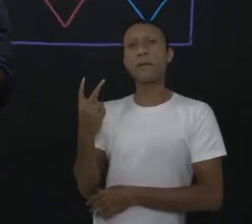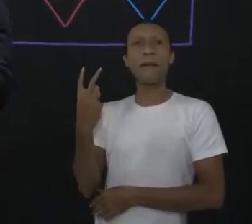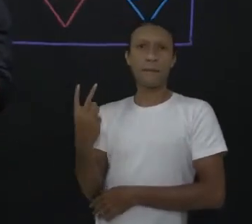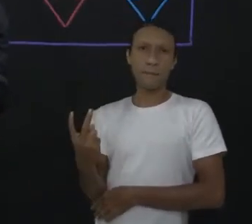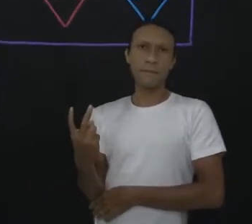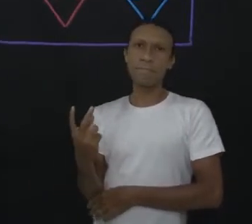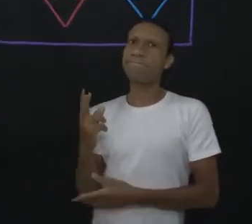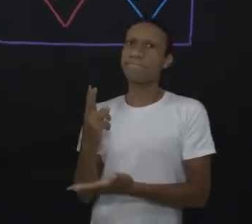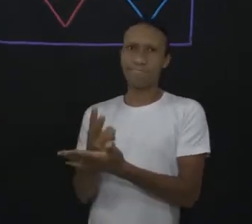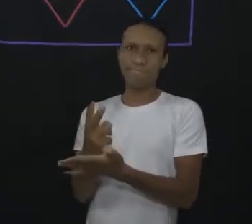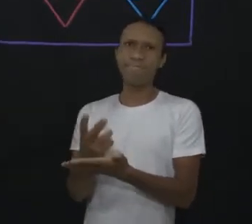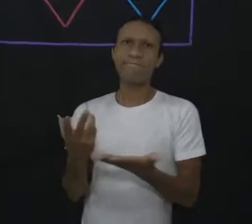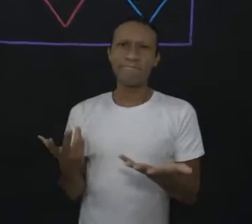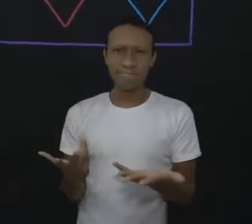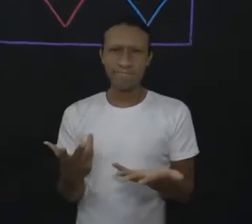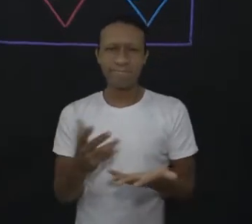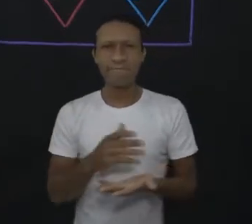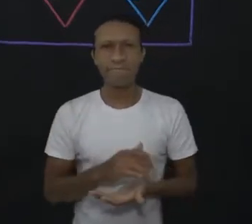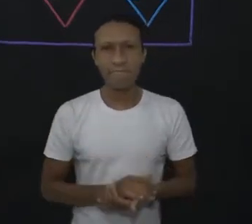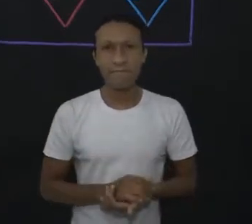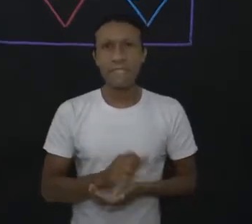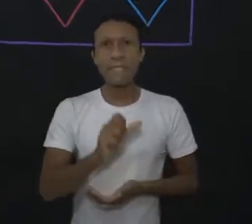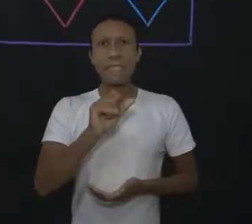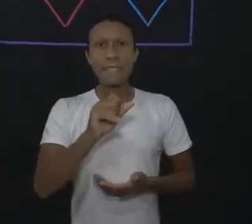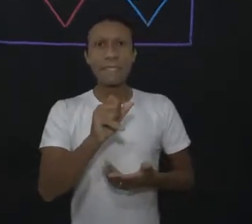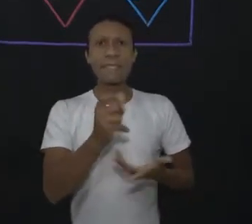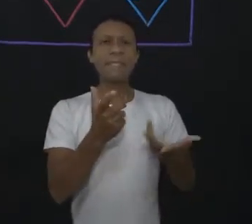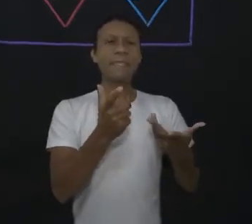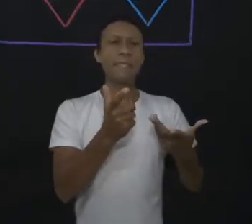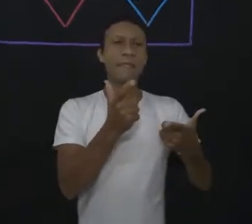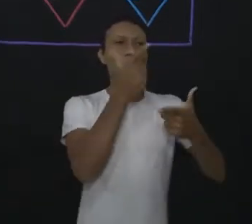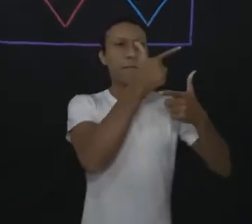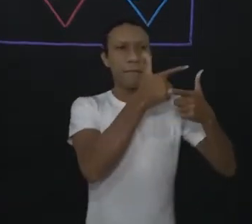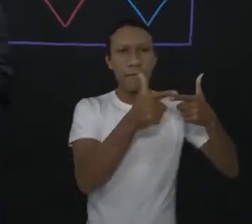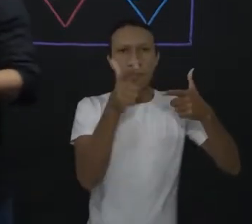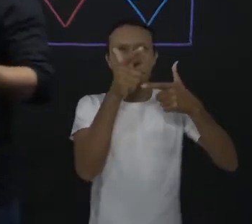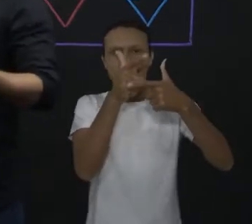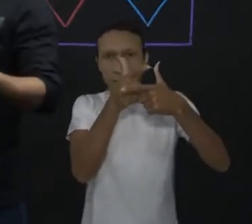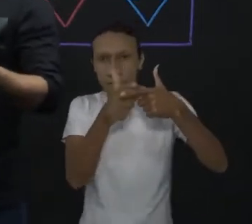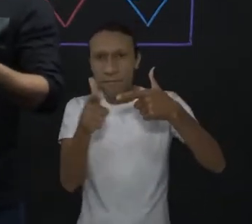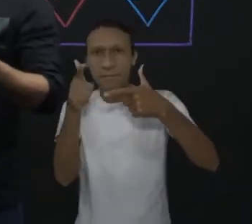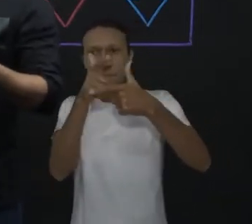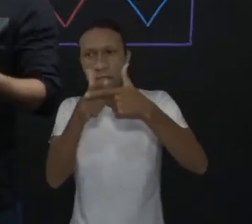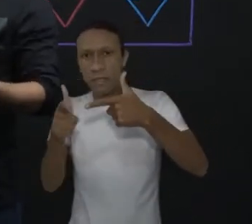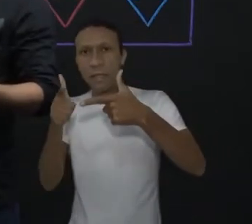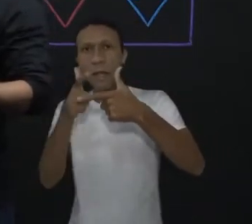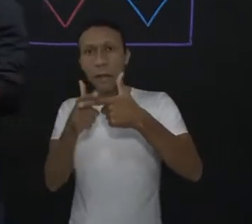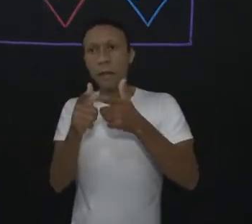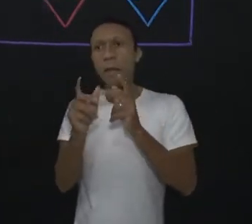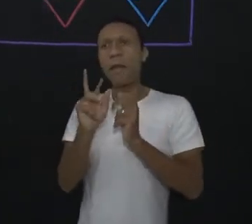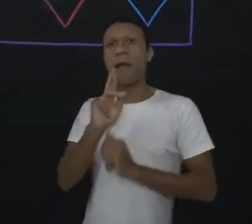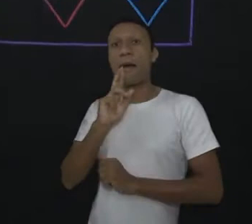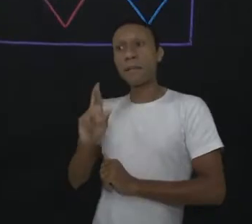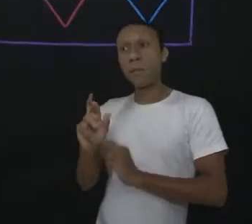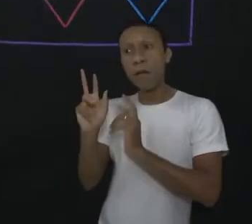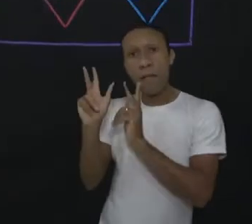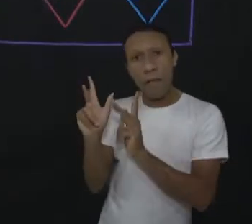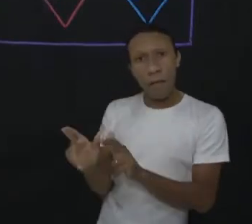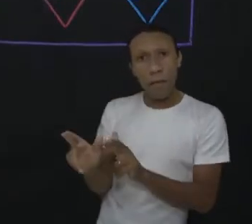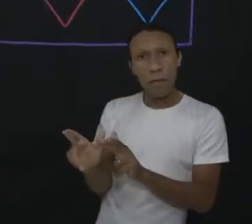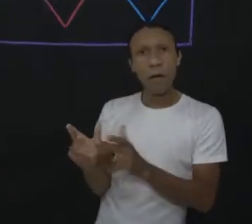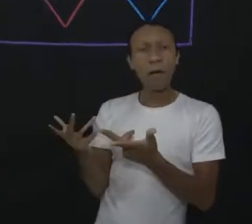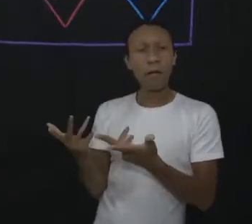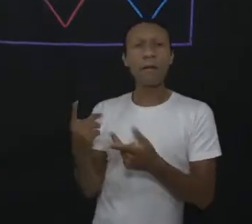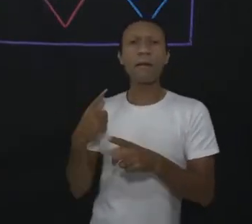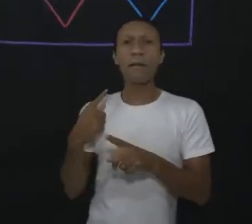Logo então, pessoal, se todas as divisões nos deram aqui o mesmo resultado, é